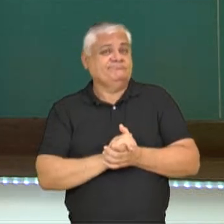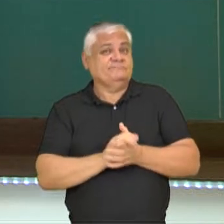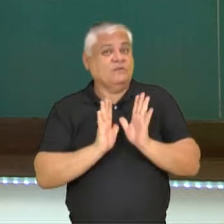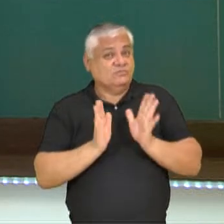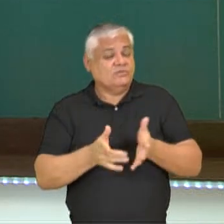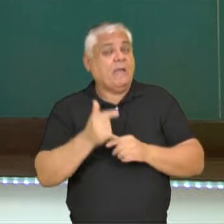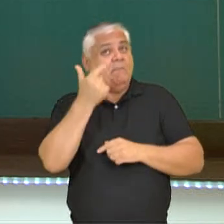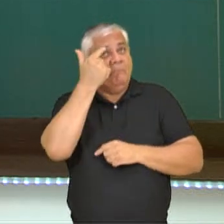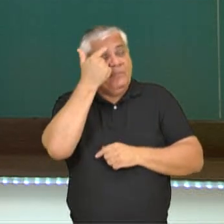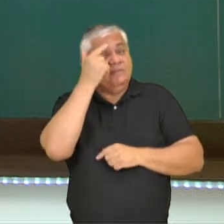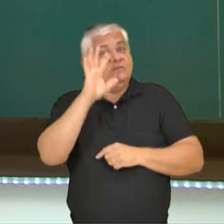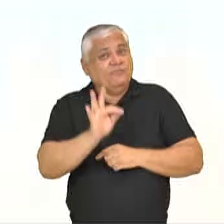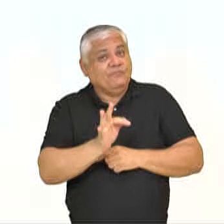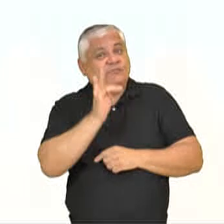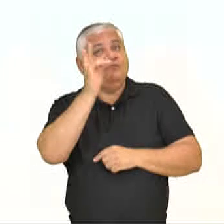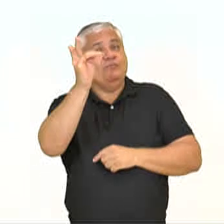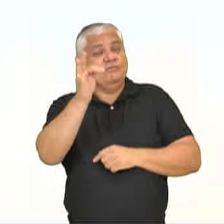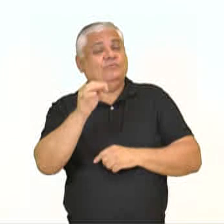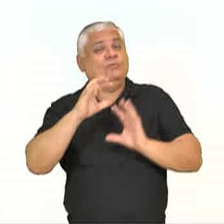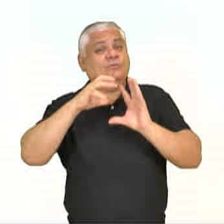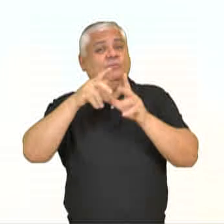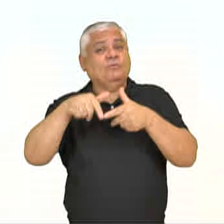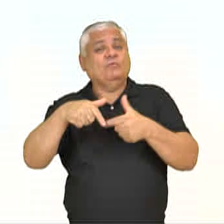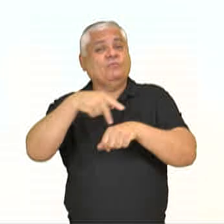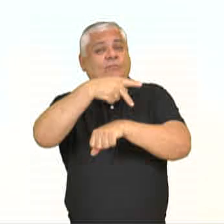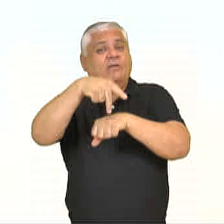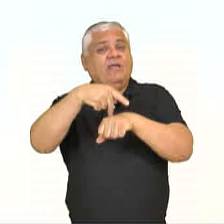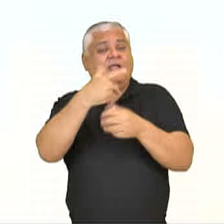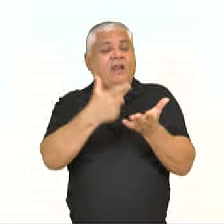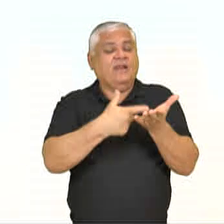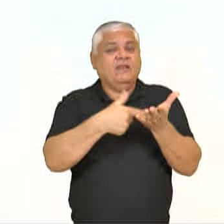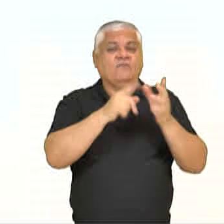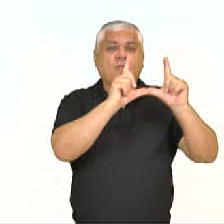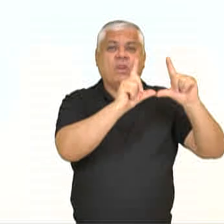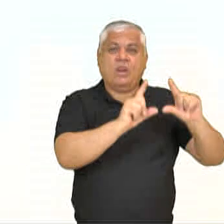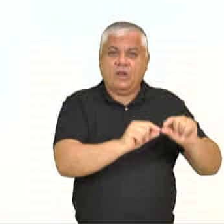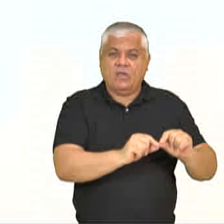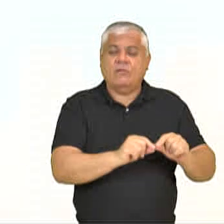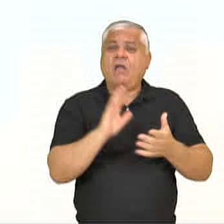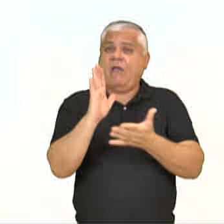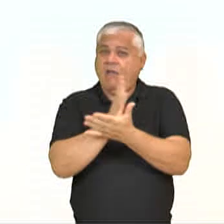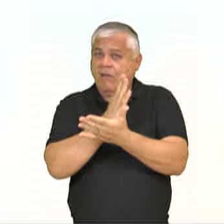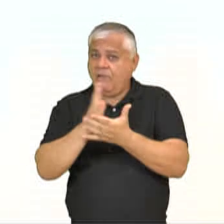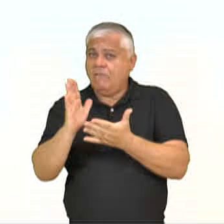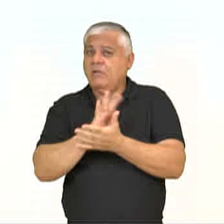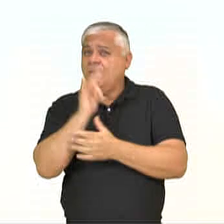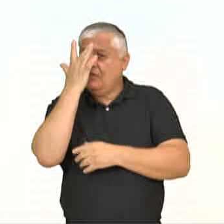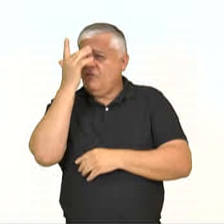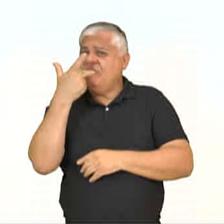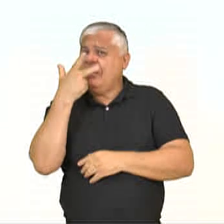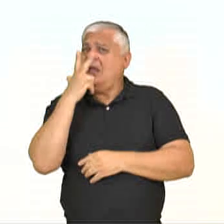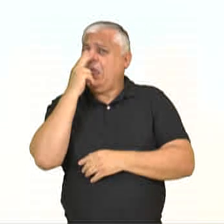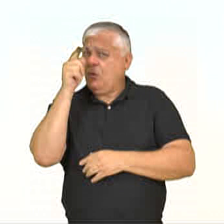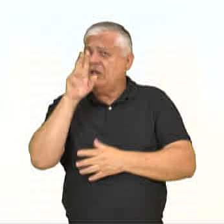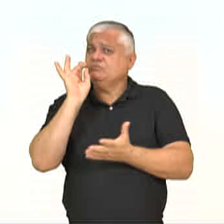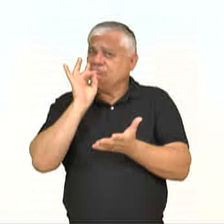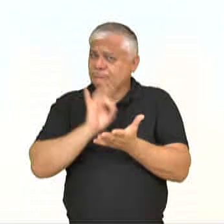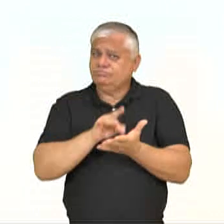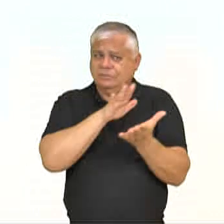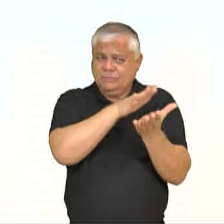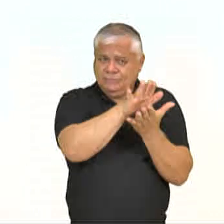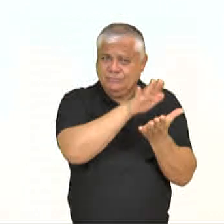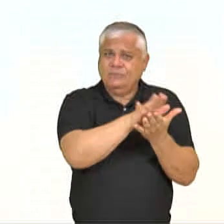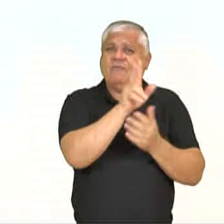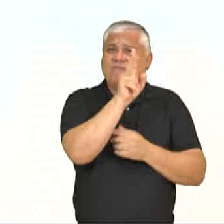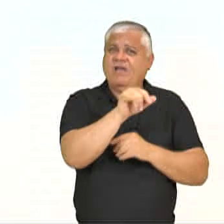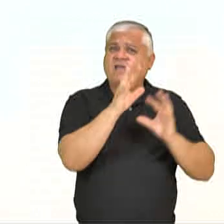cogita um mundo assim um dia, tem gente afirmando que o formato impresso é uma realidade predestinada